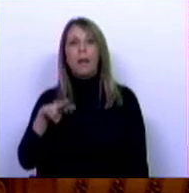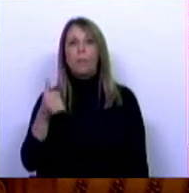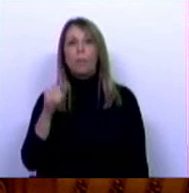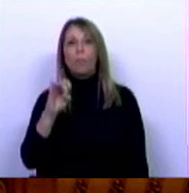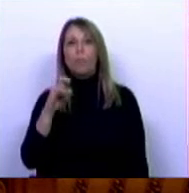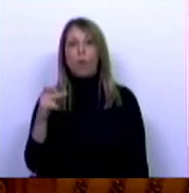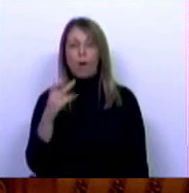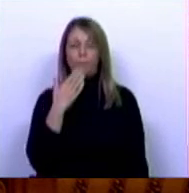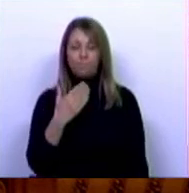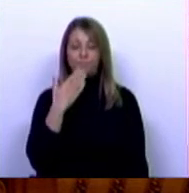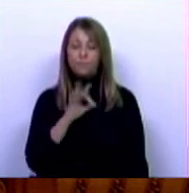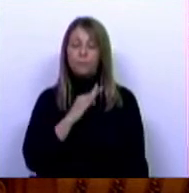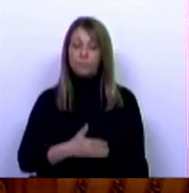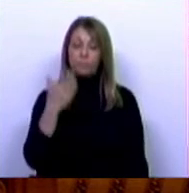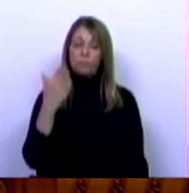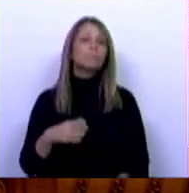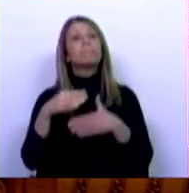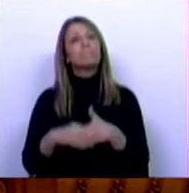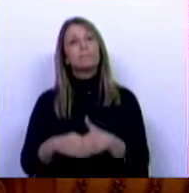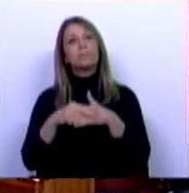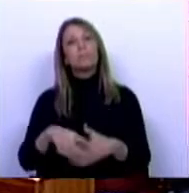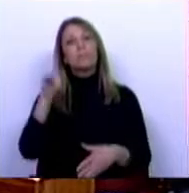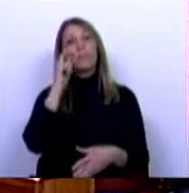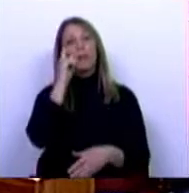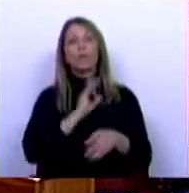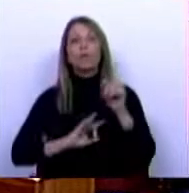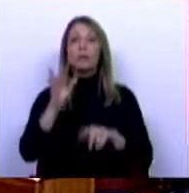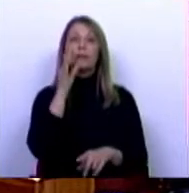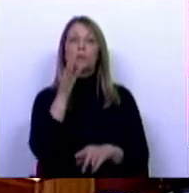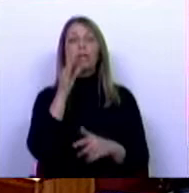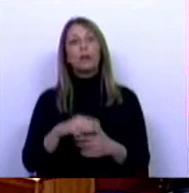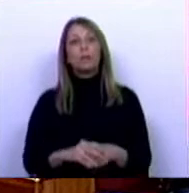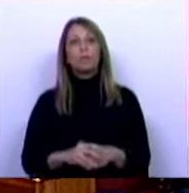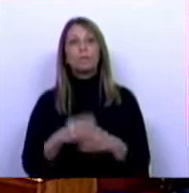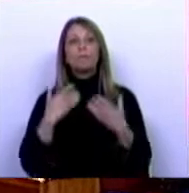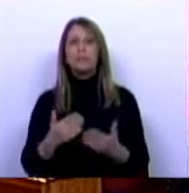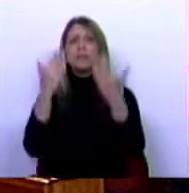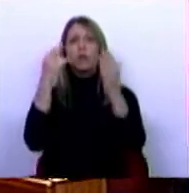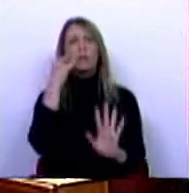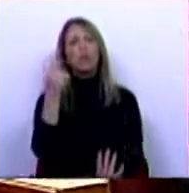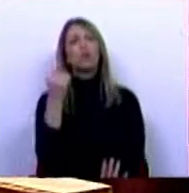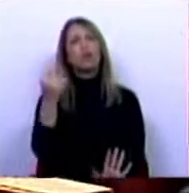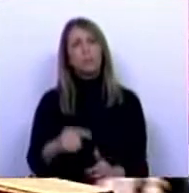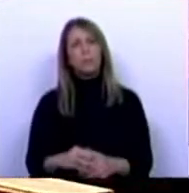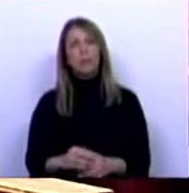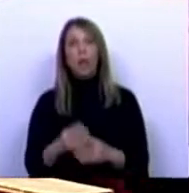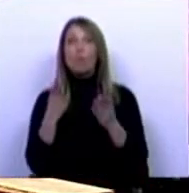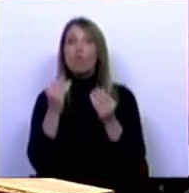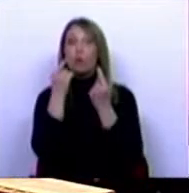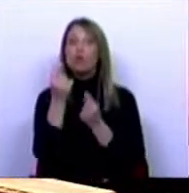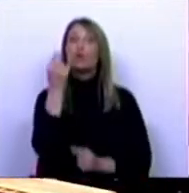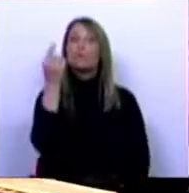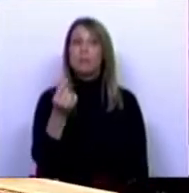Muito obrigada Sr. Presidente, cumprimento as senhoras e os senhores deputados e uma salvação muito especial, muito especial,